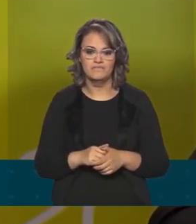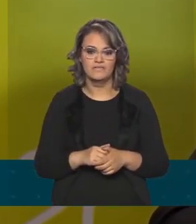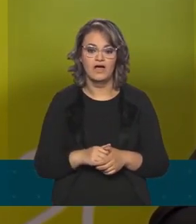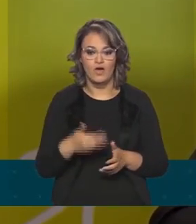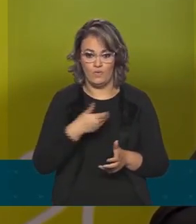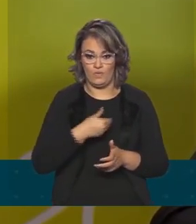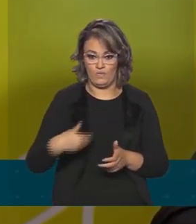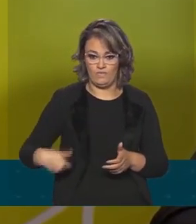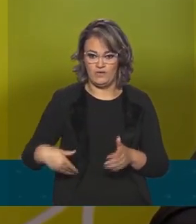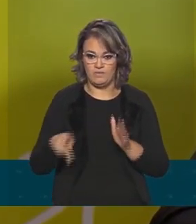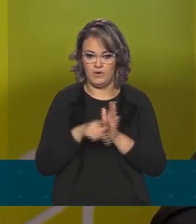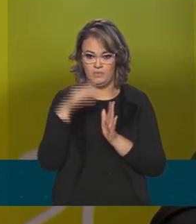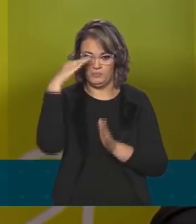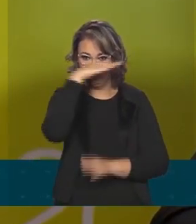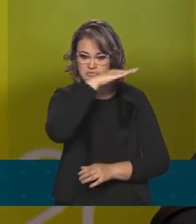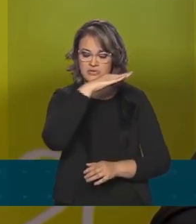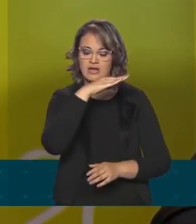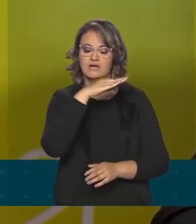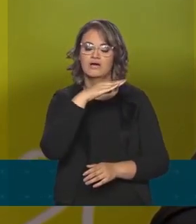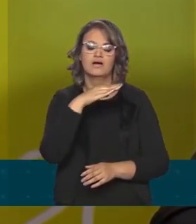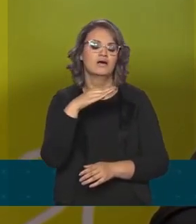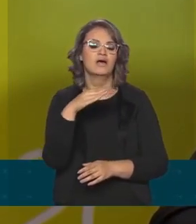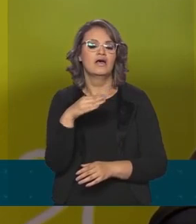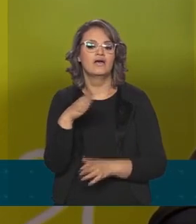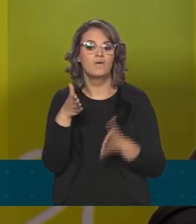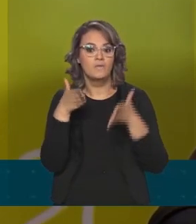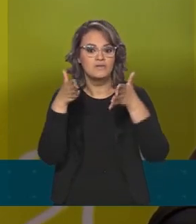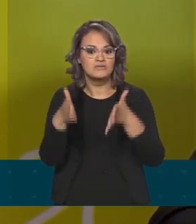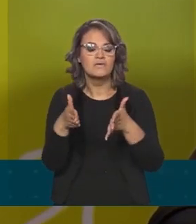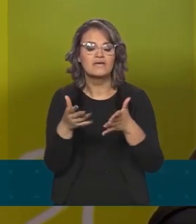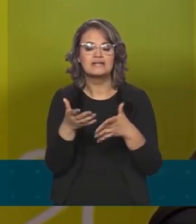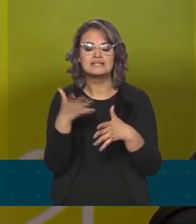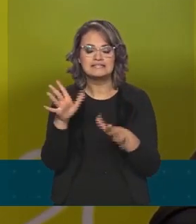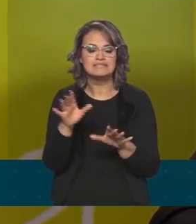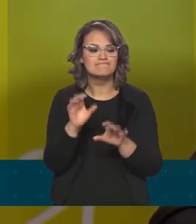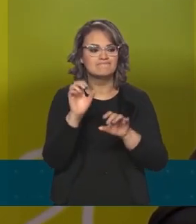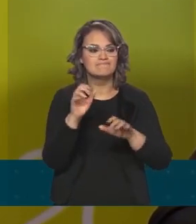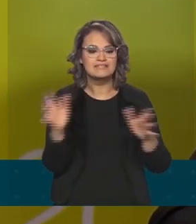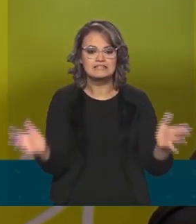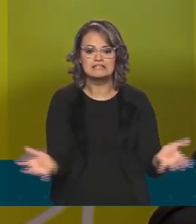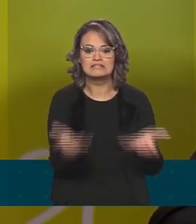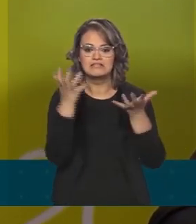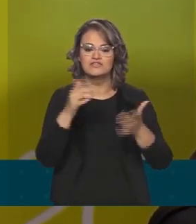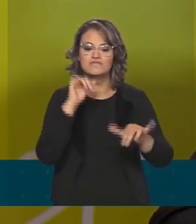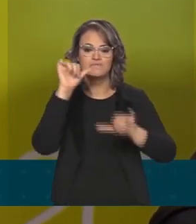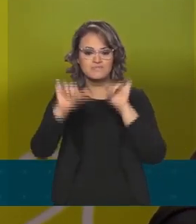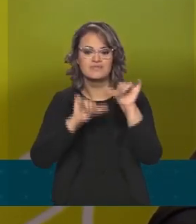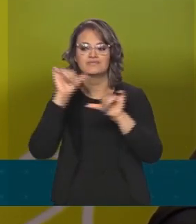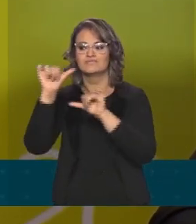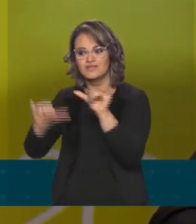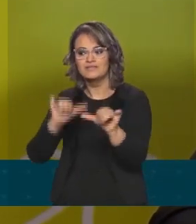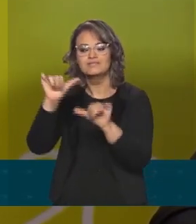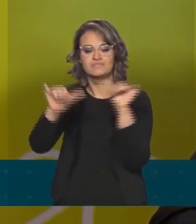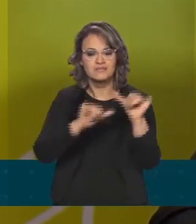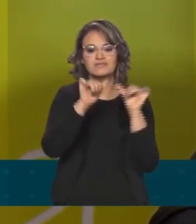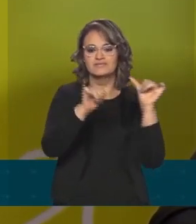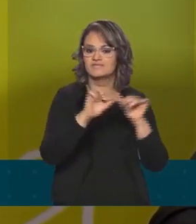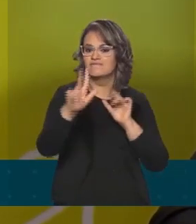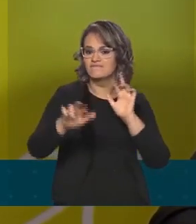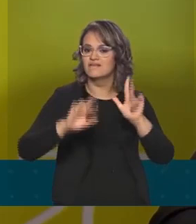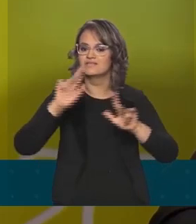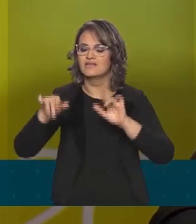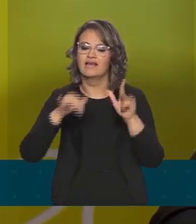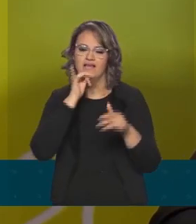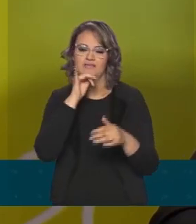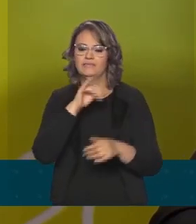Bolsonaro assumiu, há uma forte tendência à transformação digital do governo. Nós estamos vendo isso em várias áreas, como o